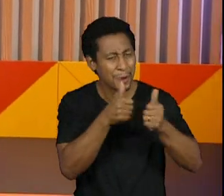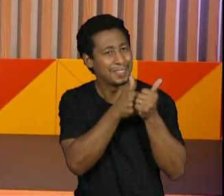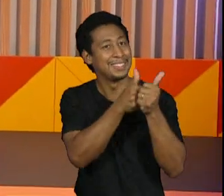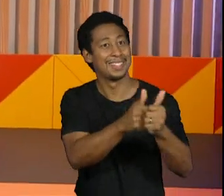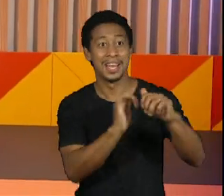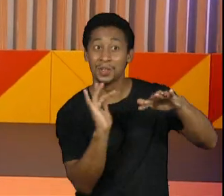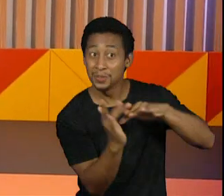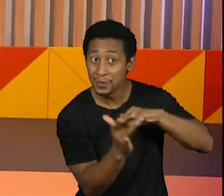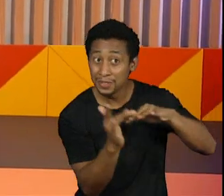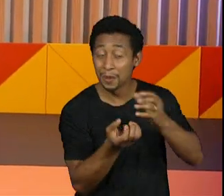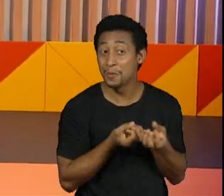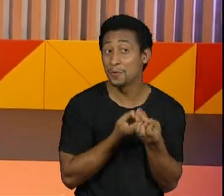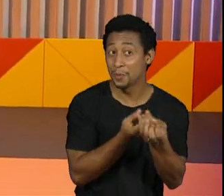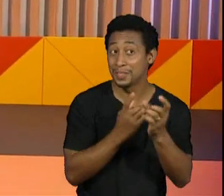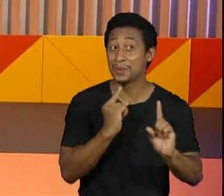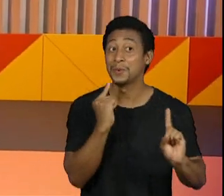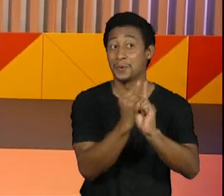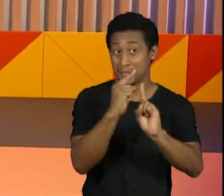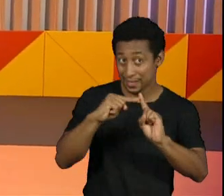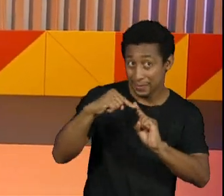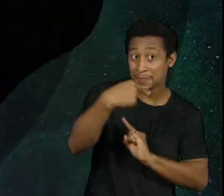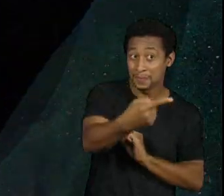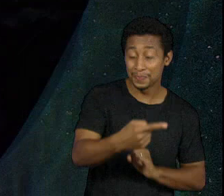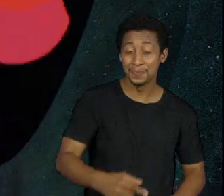conteúdo Até semana que vem